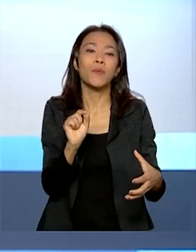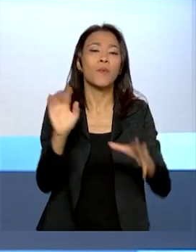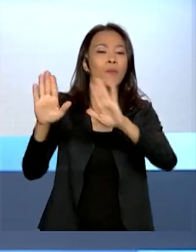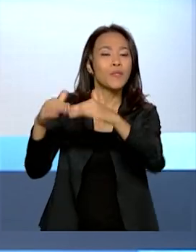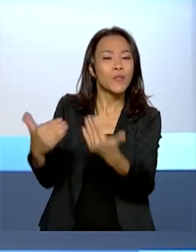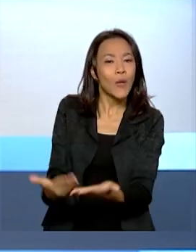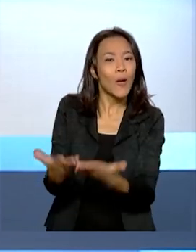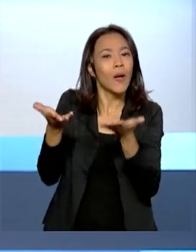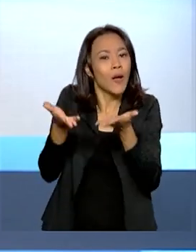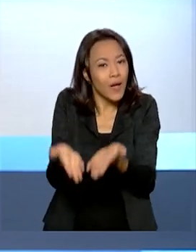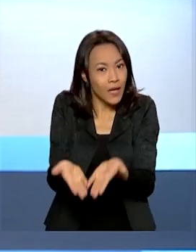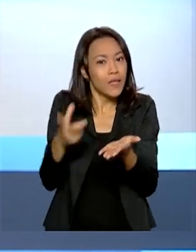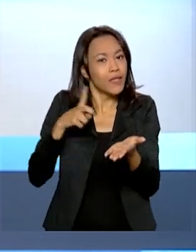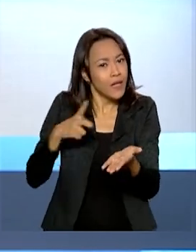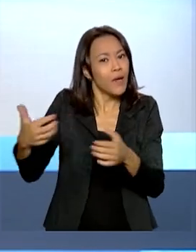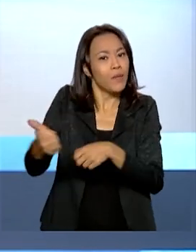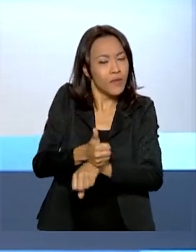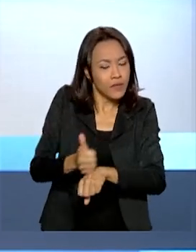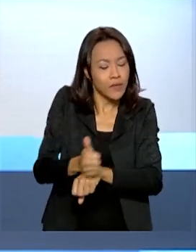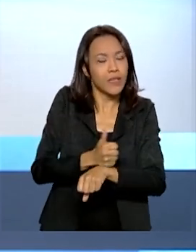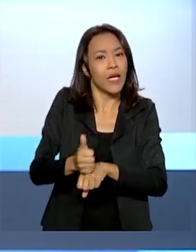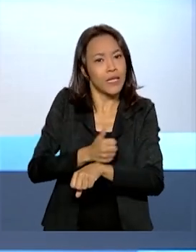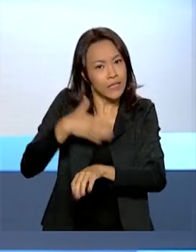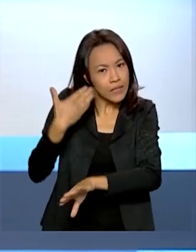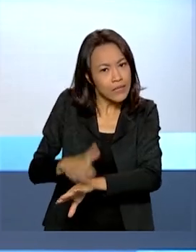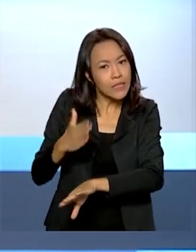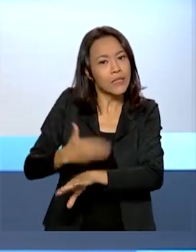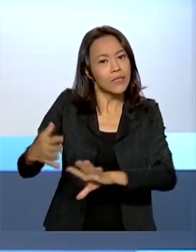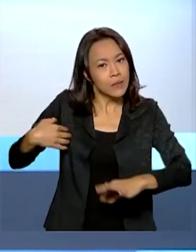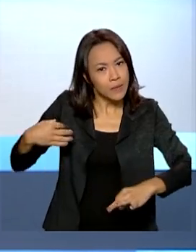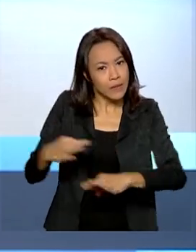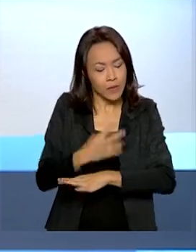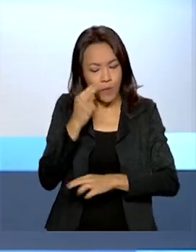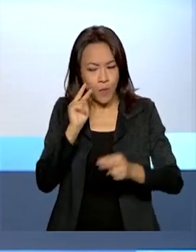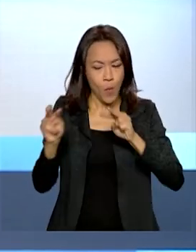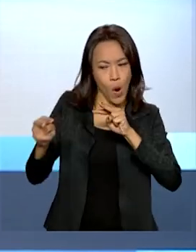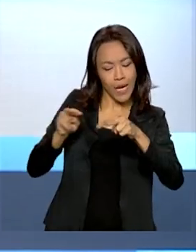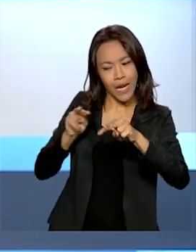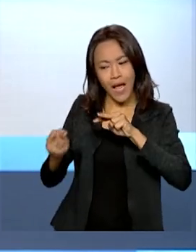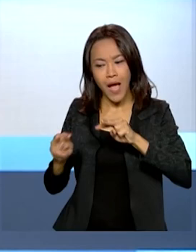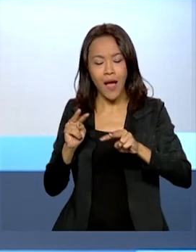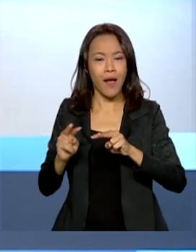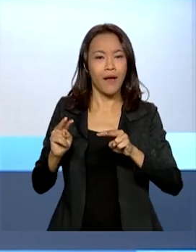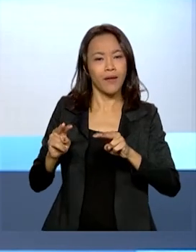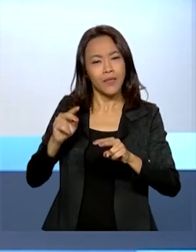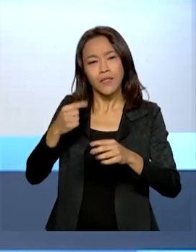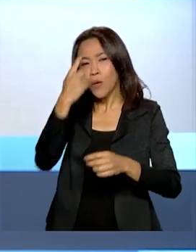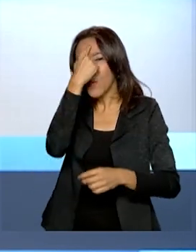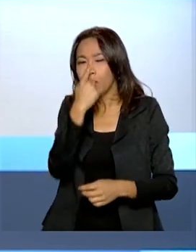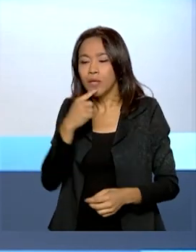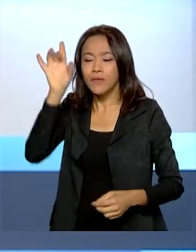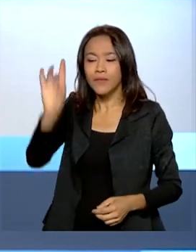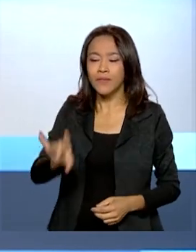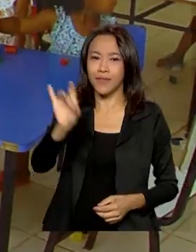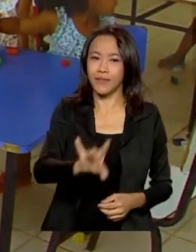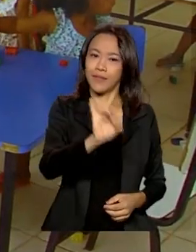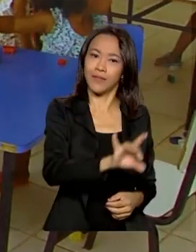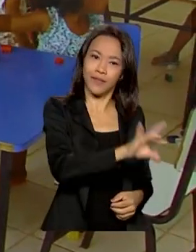escola regular com profissionais capacitados que promovam o olhar individual conforme a necessidade de cada um.